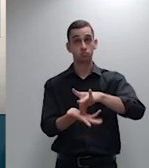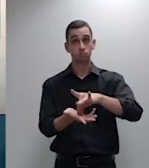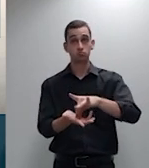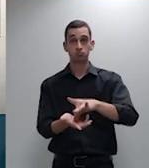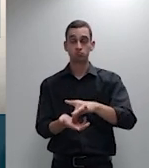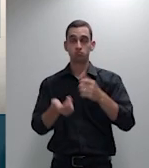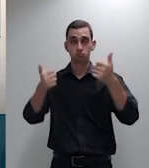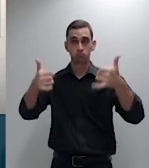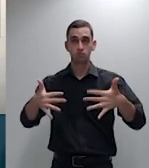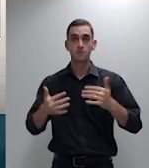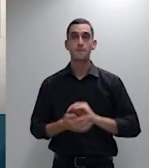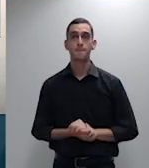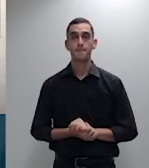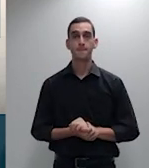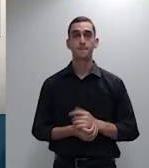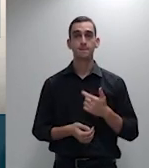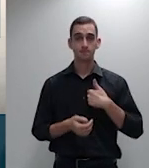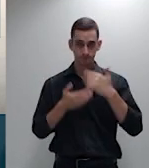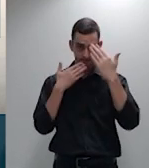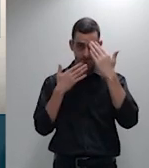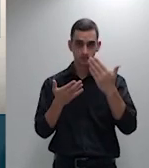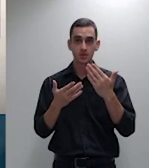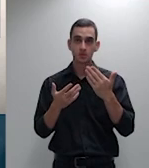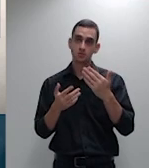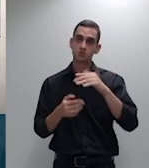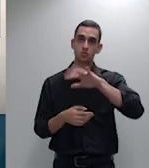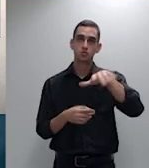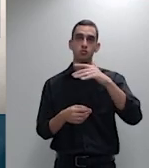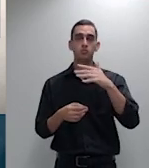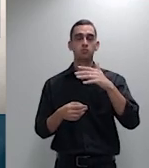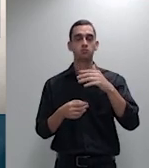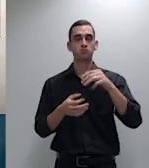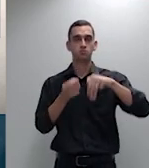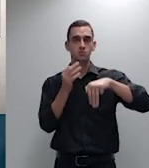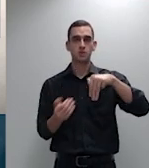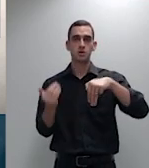Obrigada presidente Obrigada ministro Belize Obrigado ministro